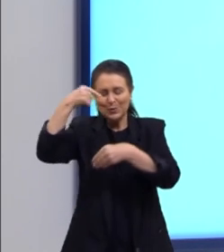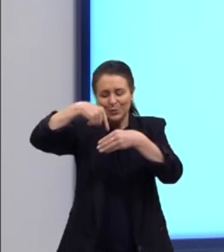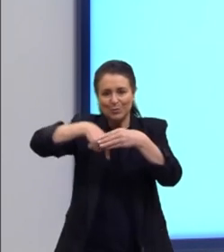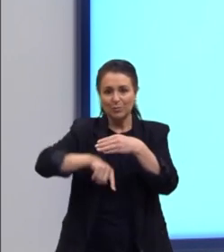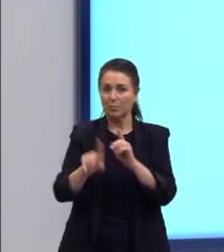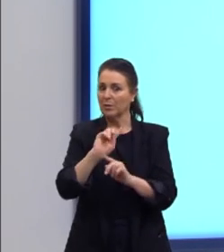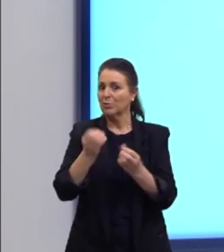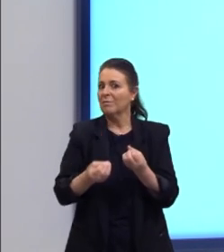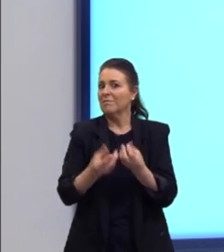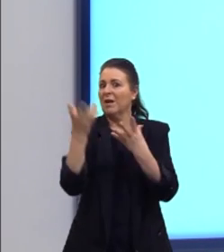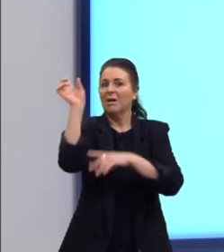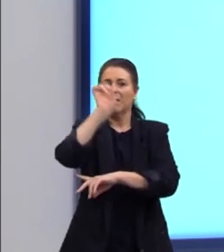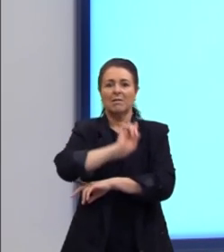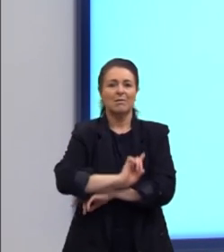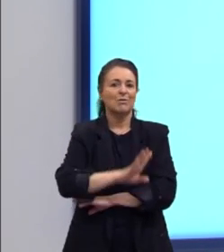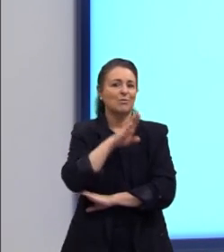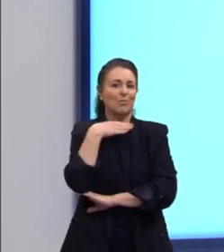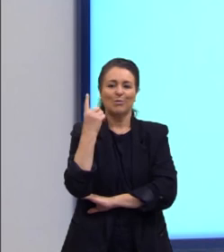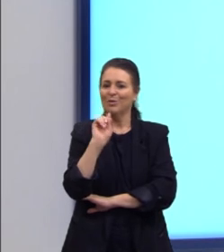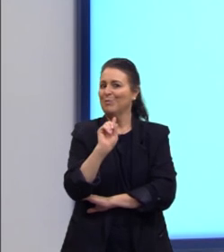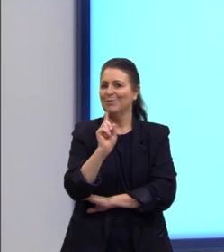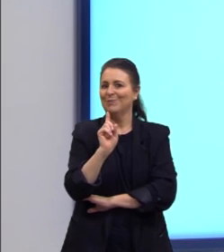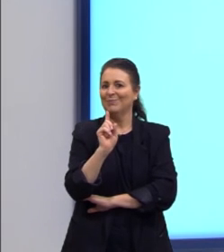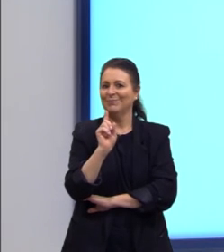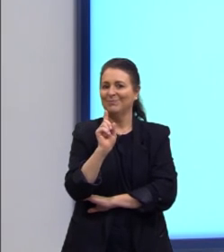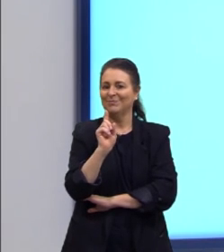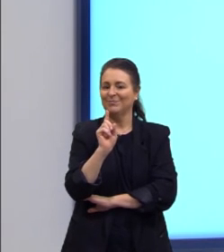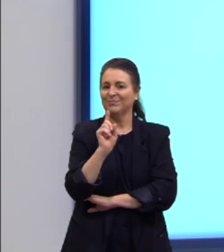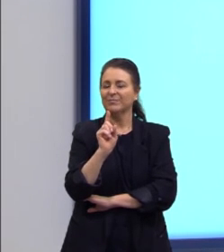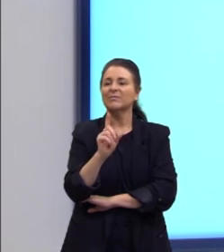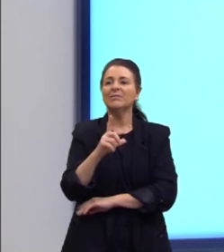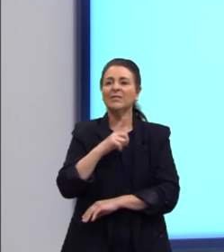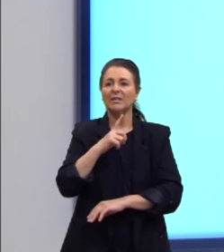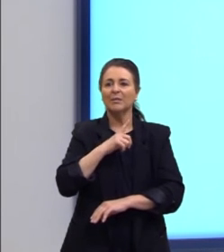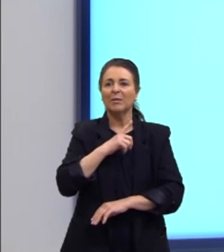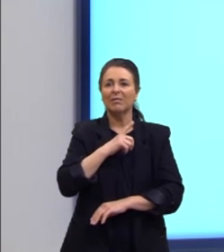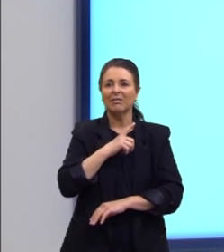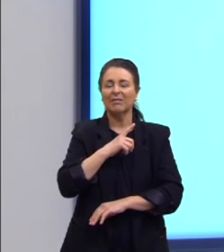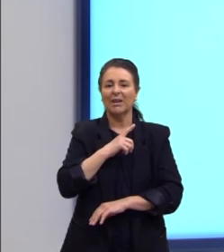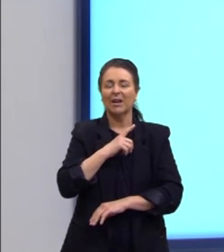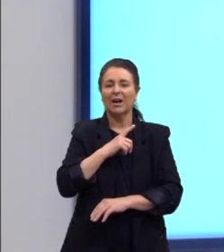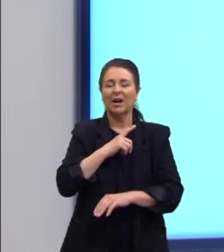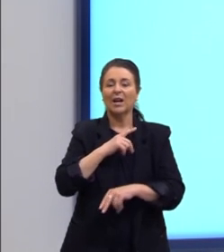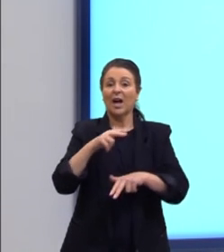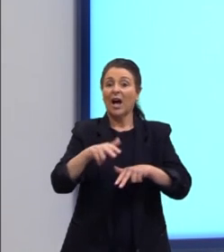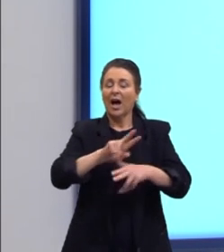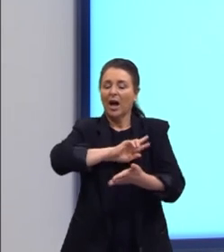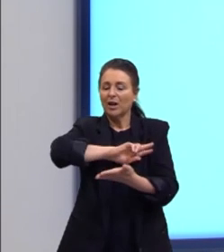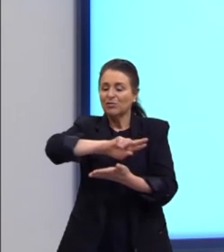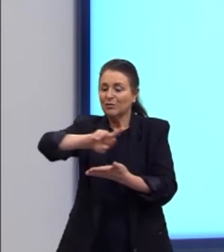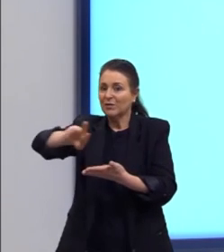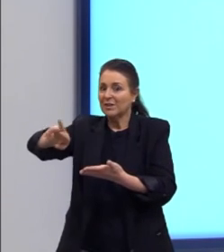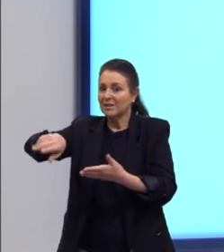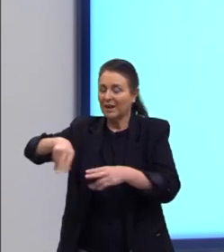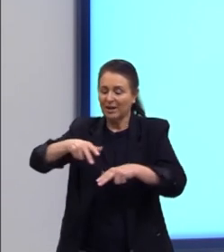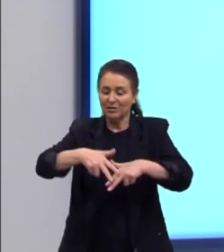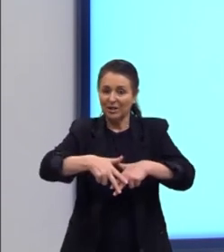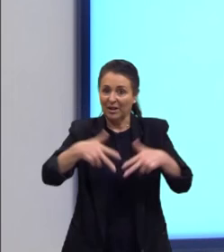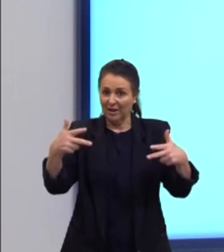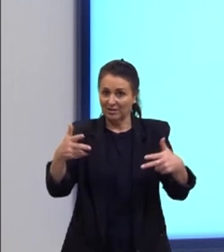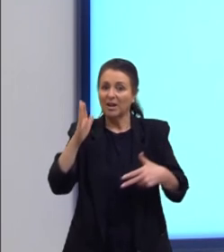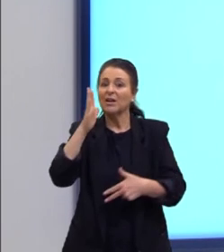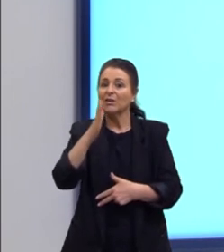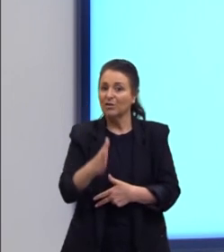festa do Dia dos Mortos que o México vai trazer. ele traz também a diversidade étnica que nós já